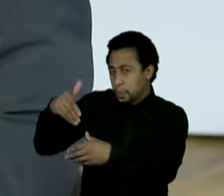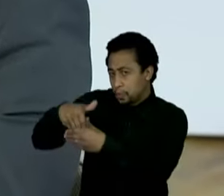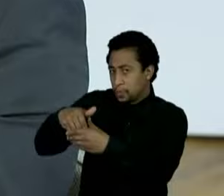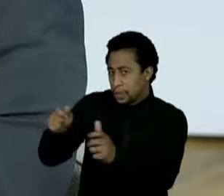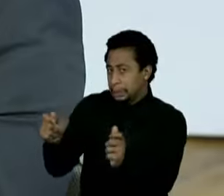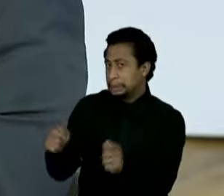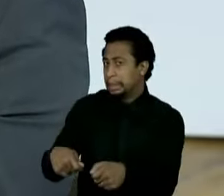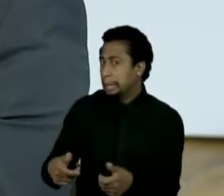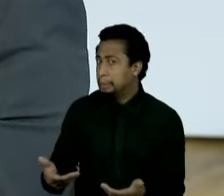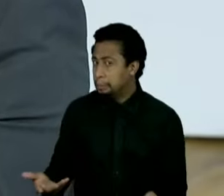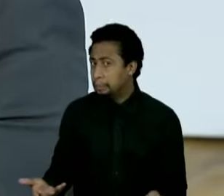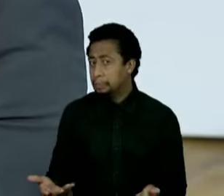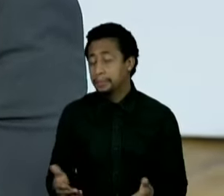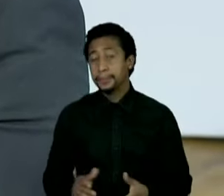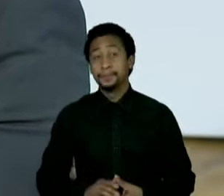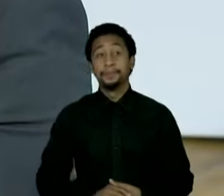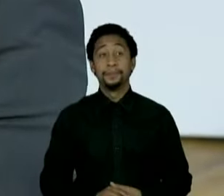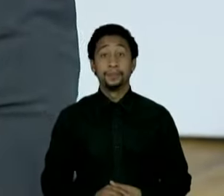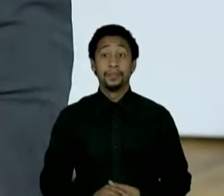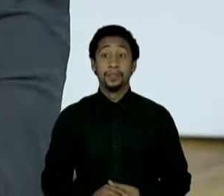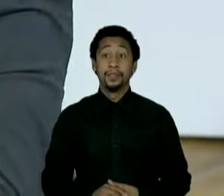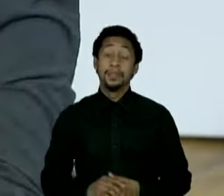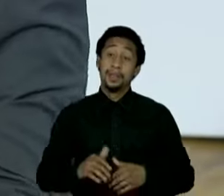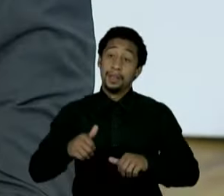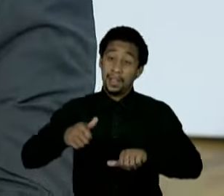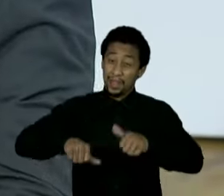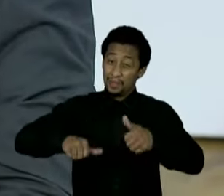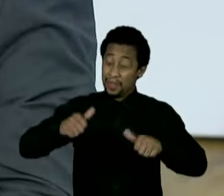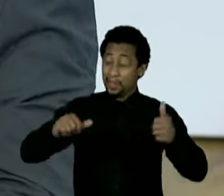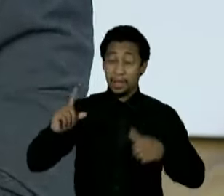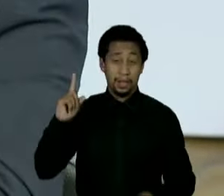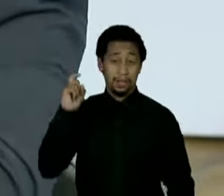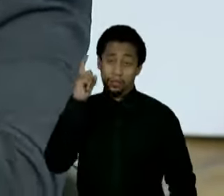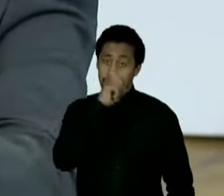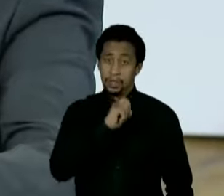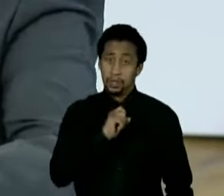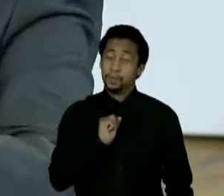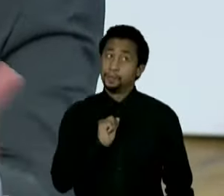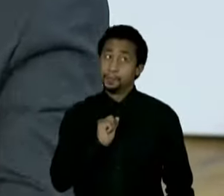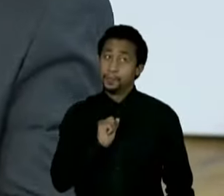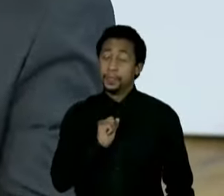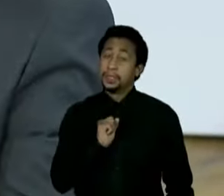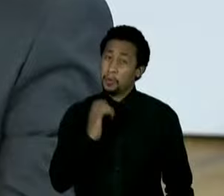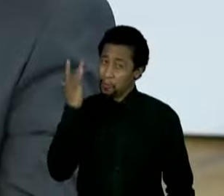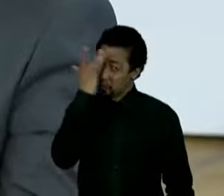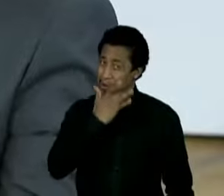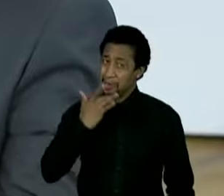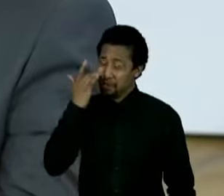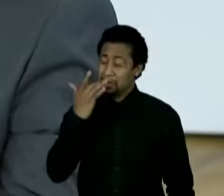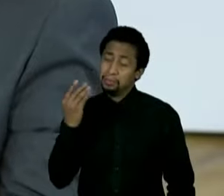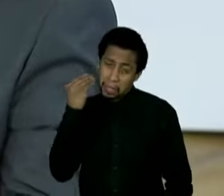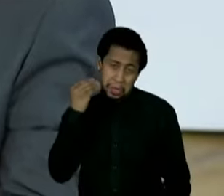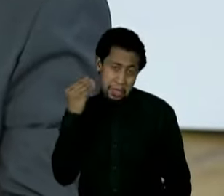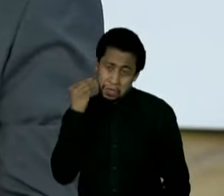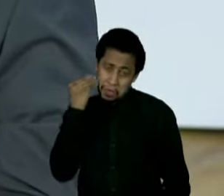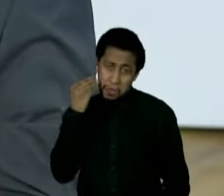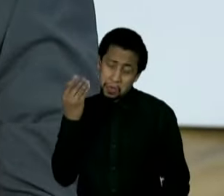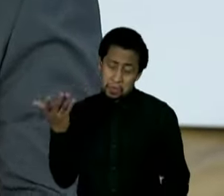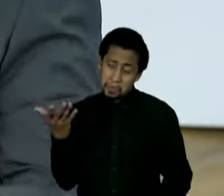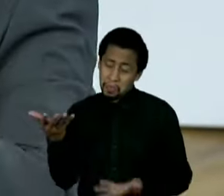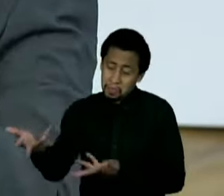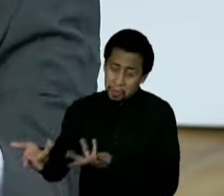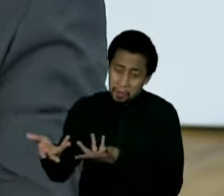Bom, é difícil avaliar. Se eu fosse o Fernando, eu tentaria buscar o máximo de apoio que pudesse. Acho que ele está fazendo a parte dele,